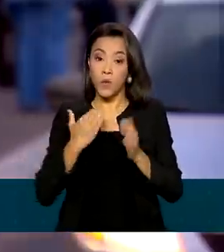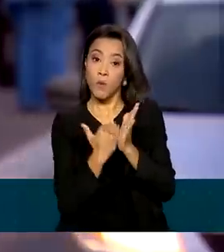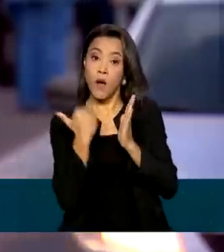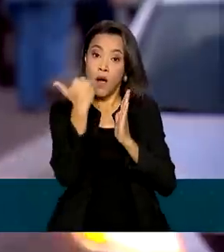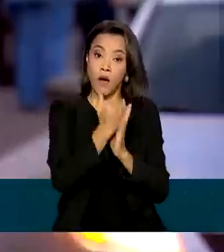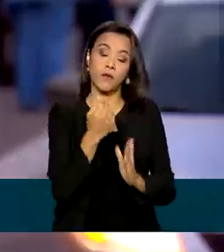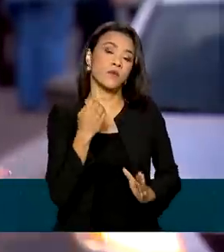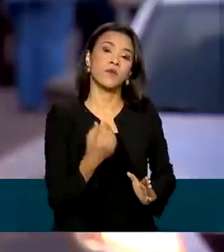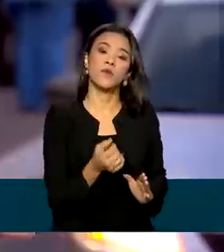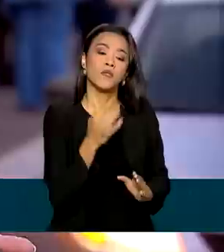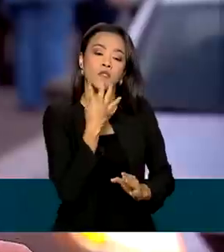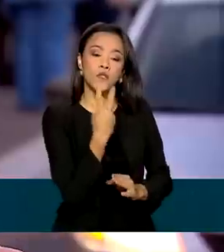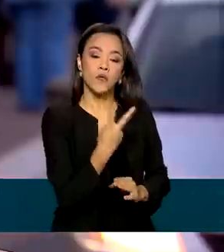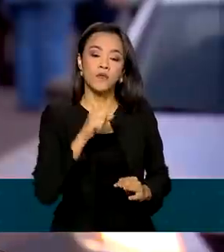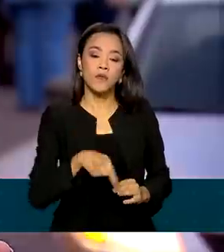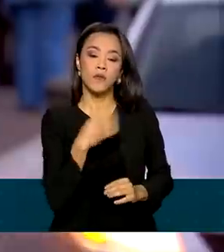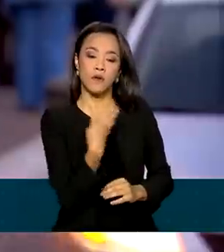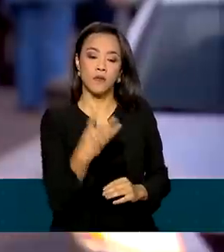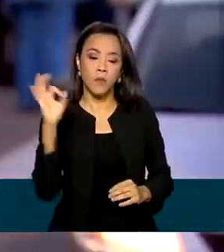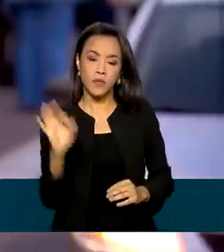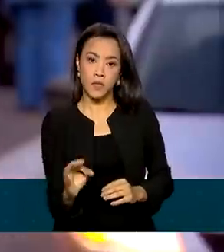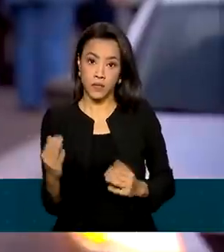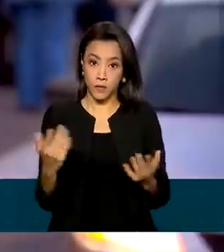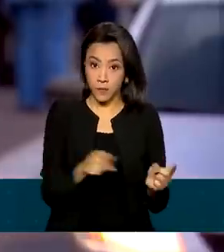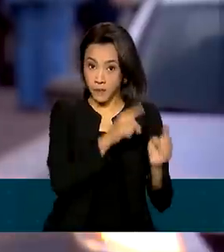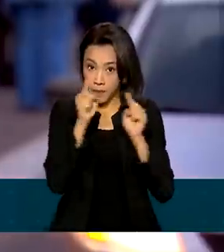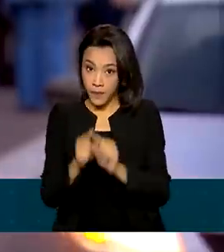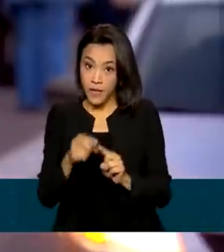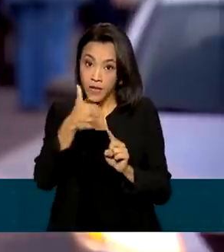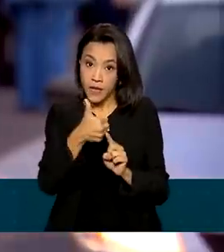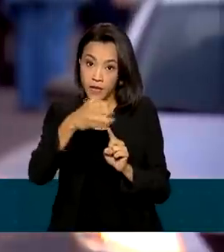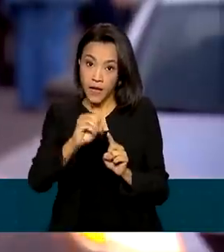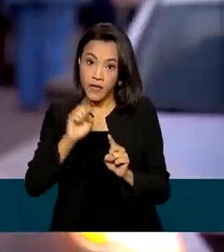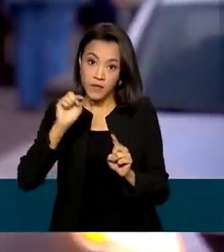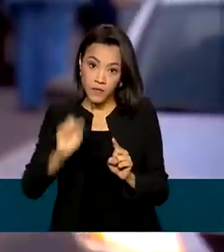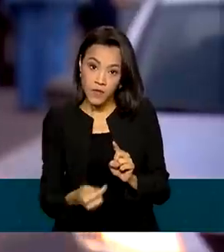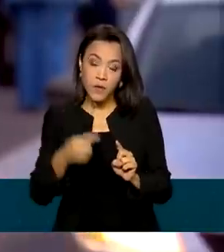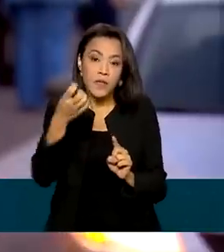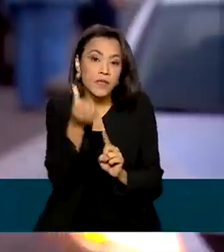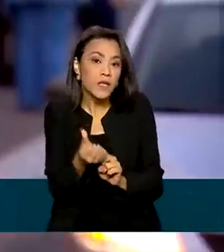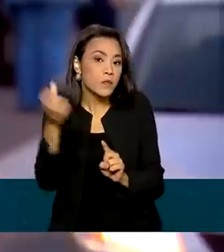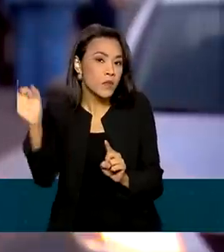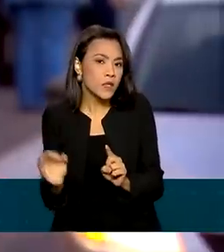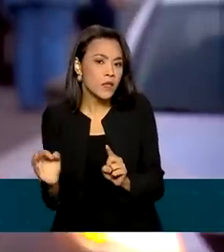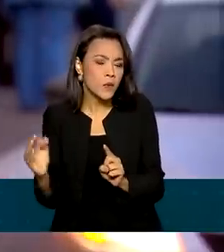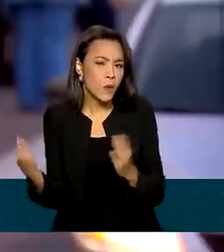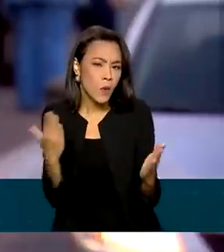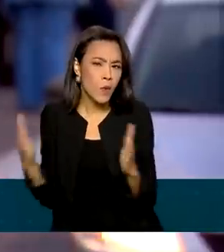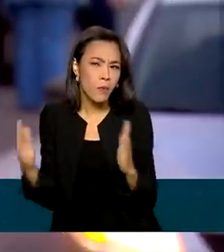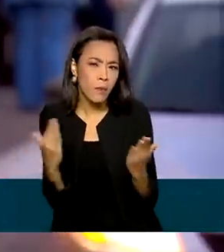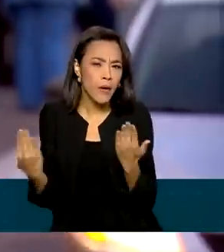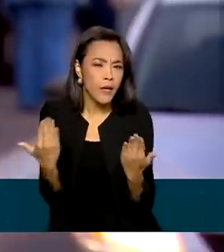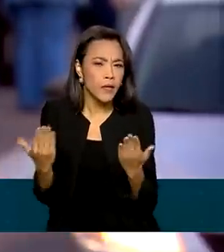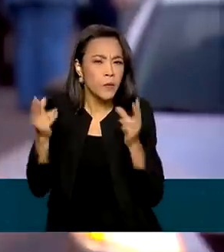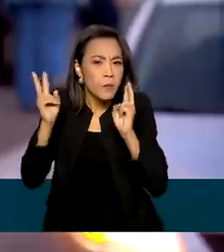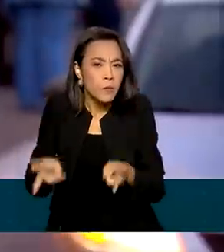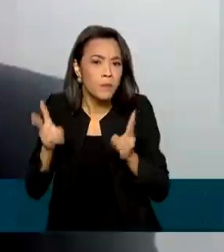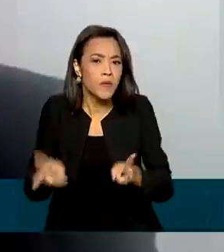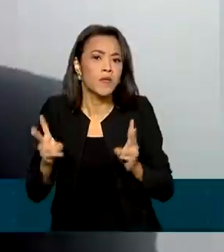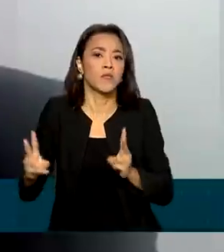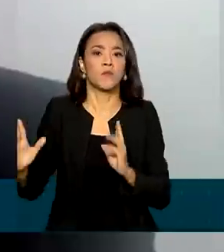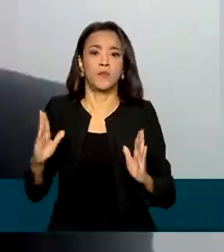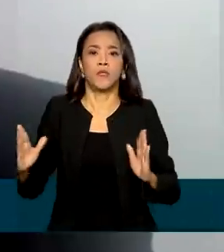% em relação ao trimestre anterior e de 10,6% na comparação com o mesmo período de 2021.